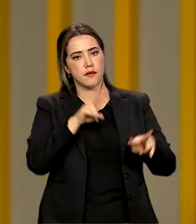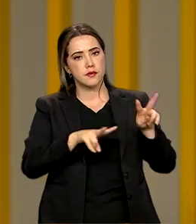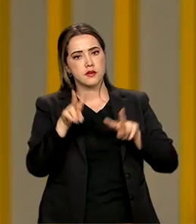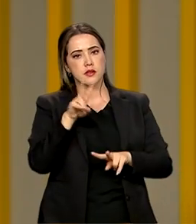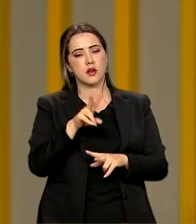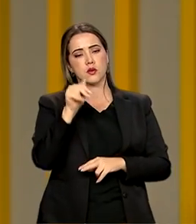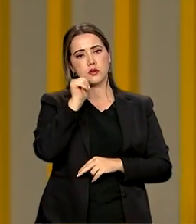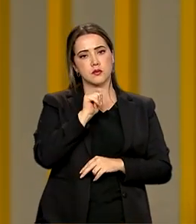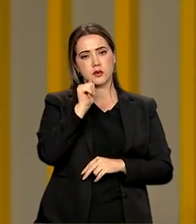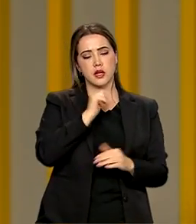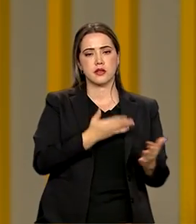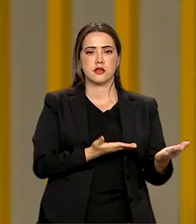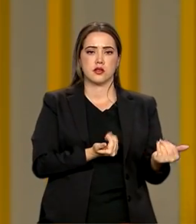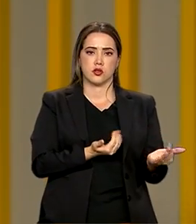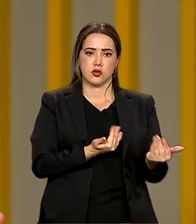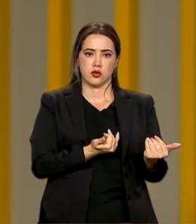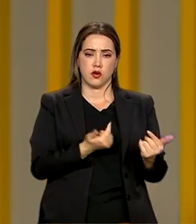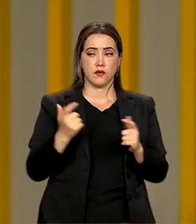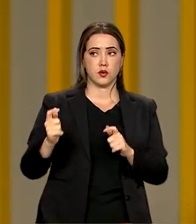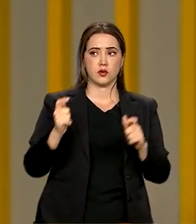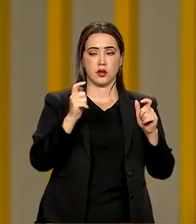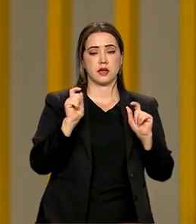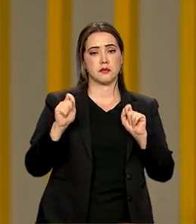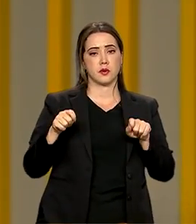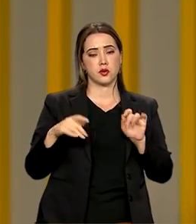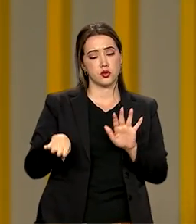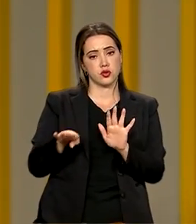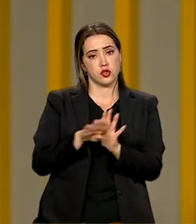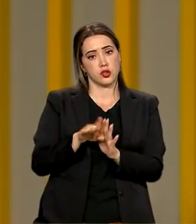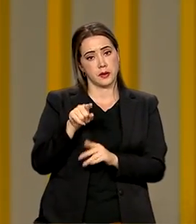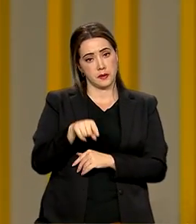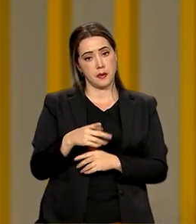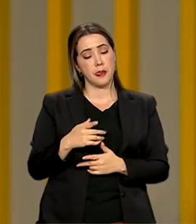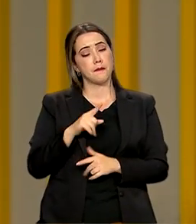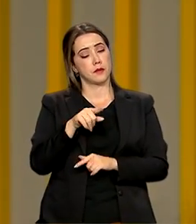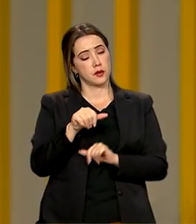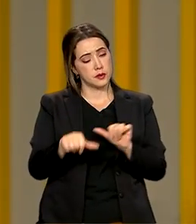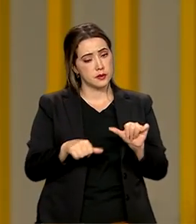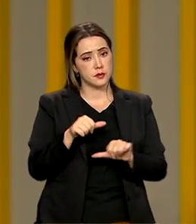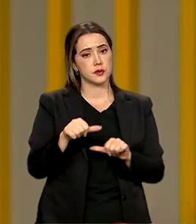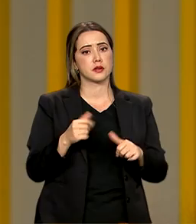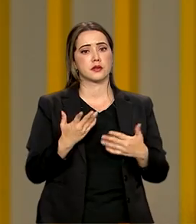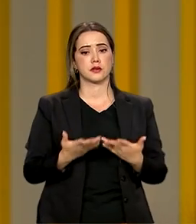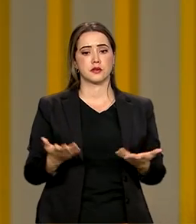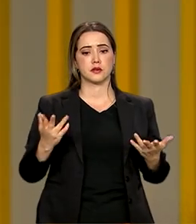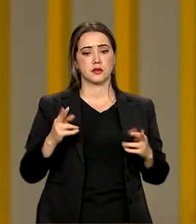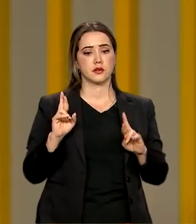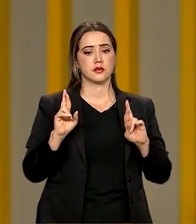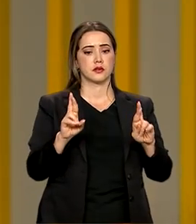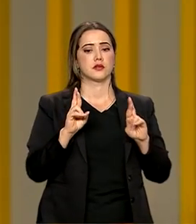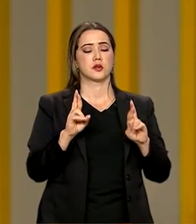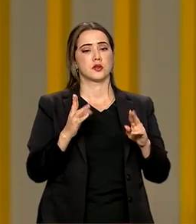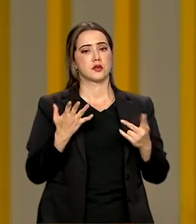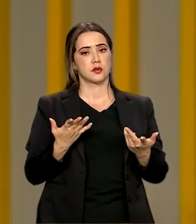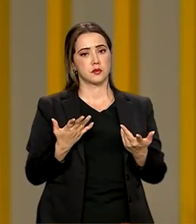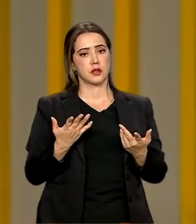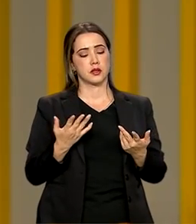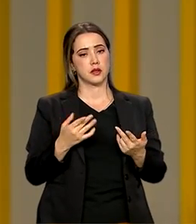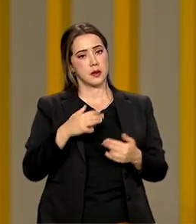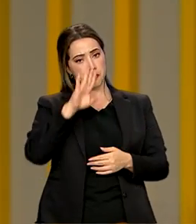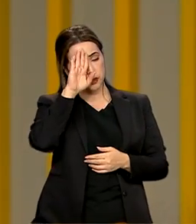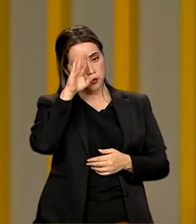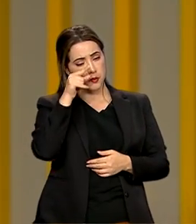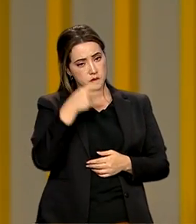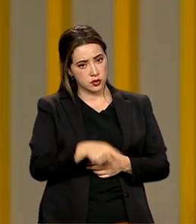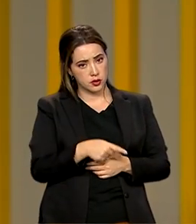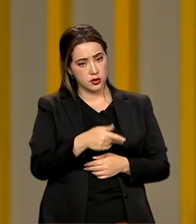meninas e jovens aonde elas podem chegar. Então, essas mudanças que a gente espera, e especialmente esse governo,